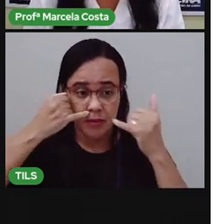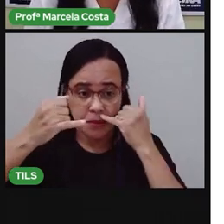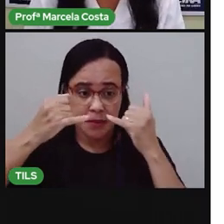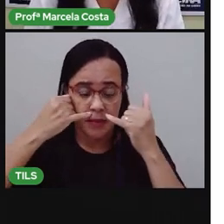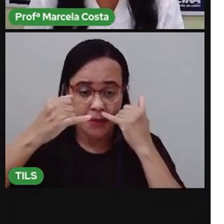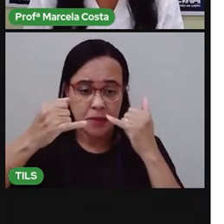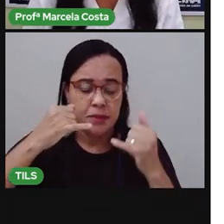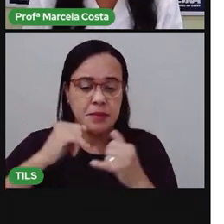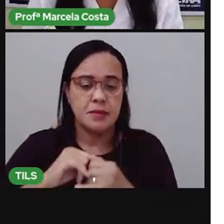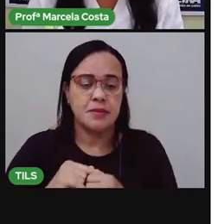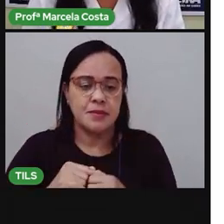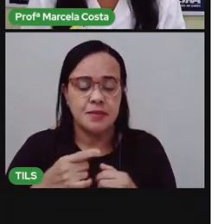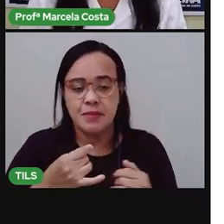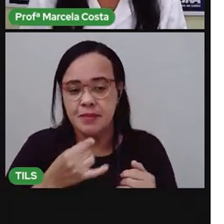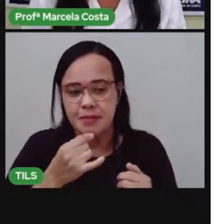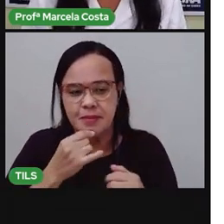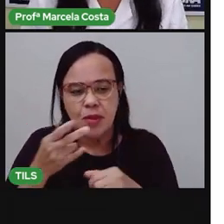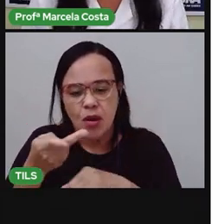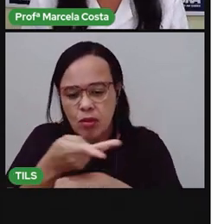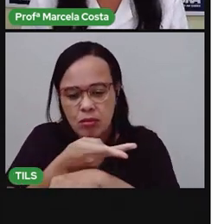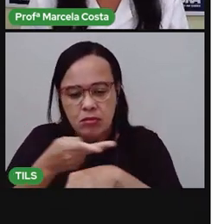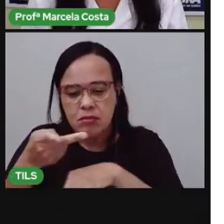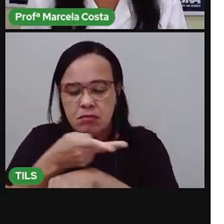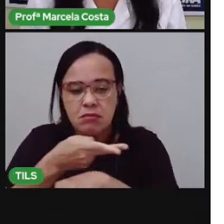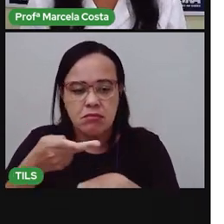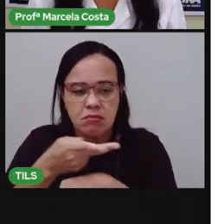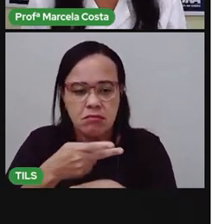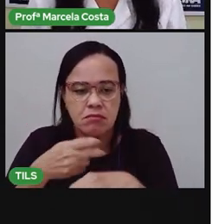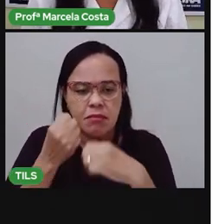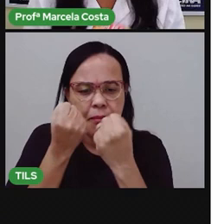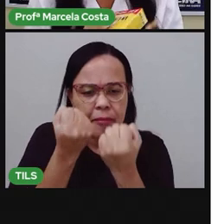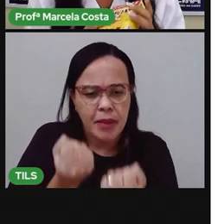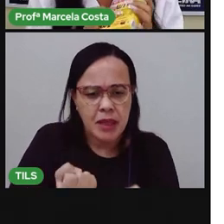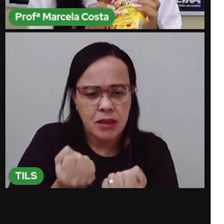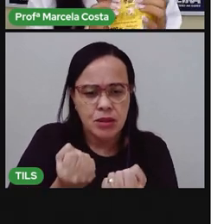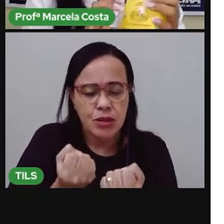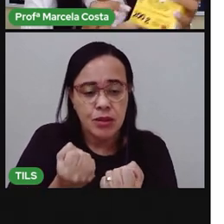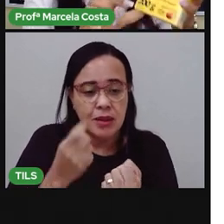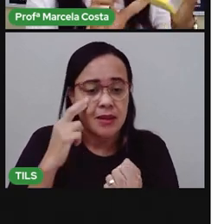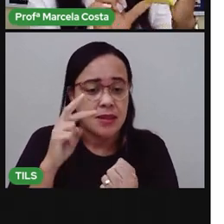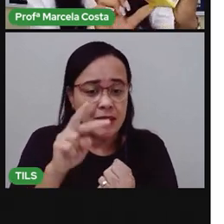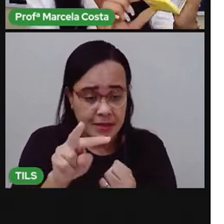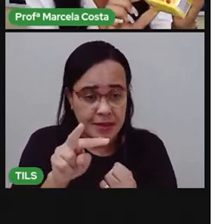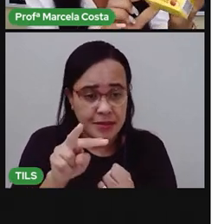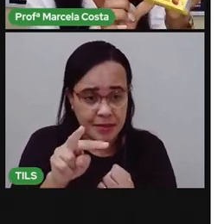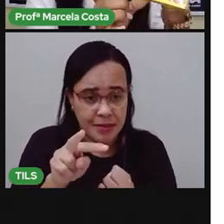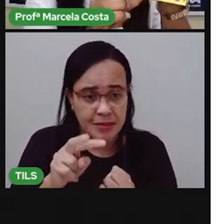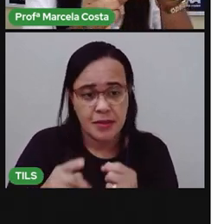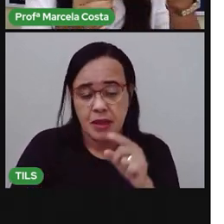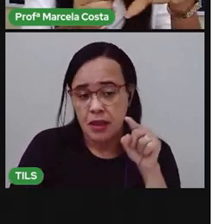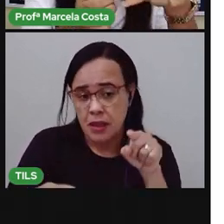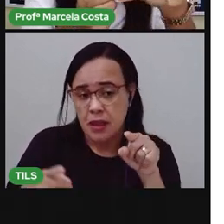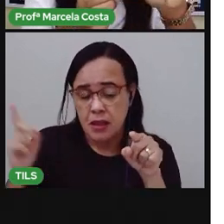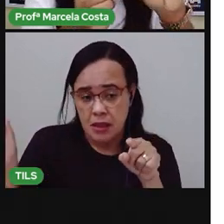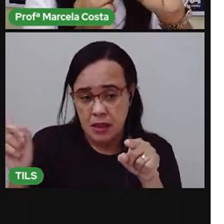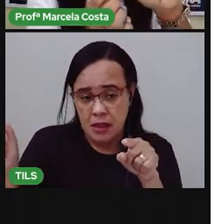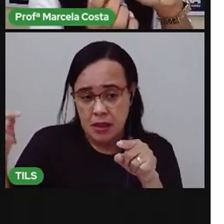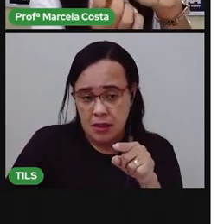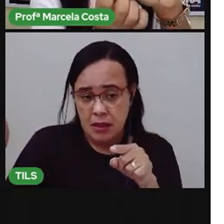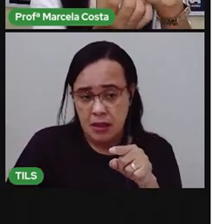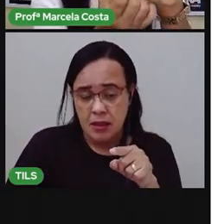Procure aí o peso desse produto. Olha, o produto que eu tenho aqui na mão